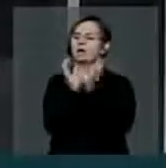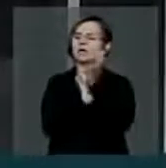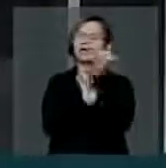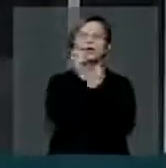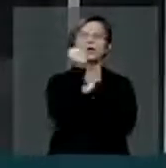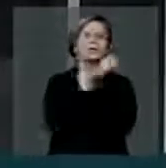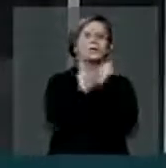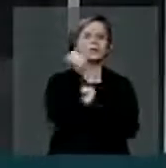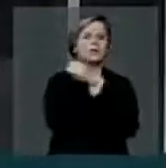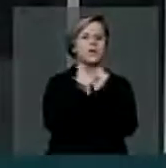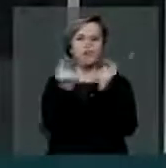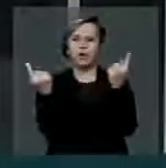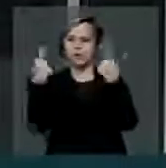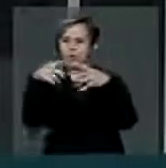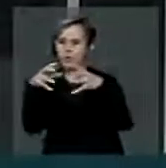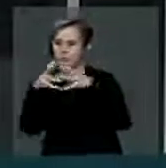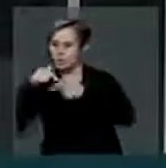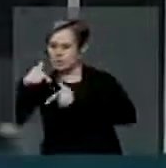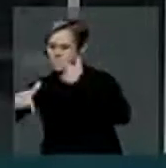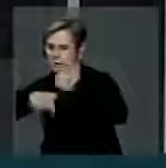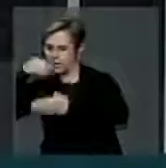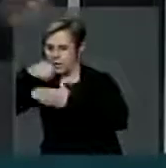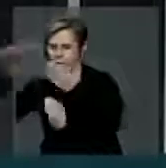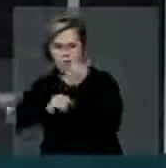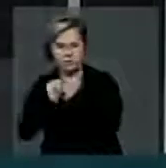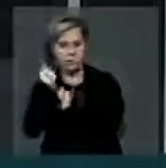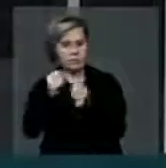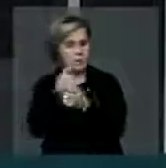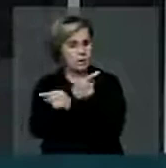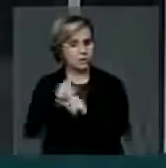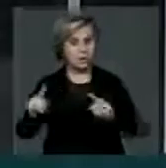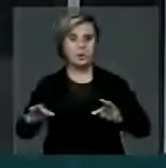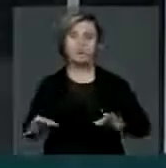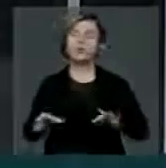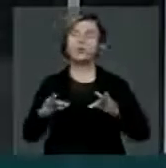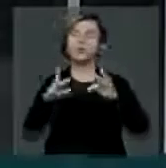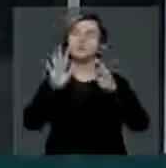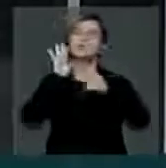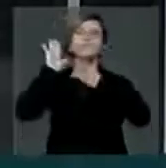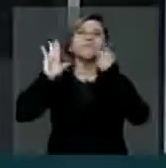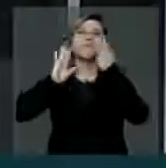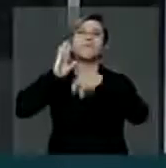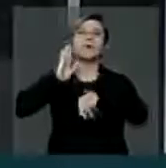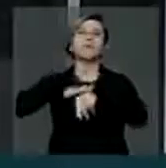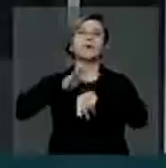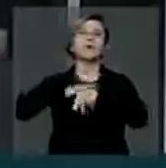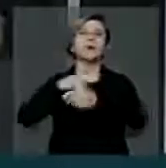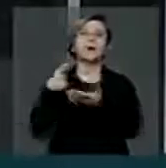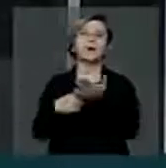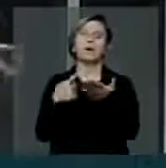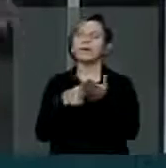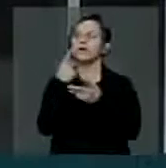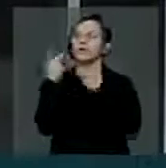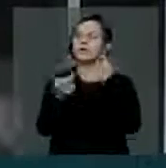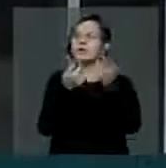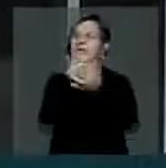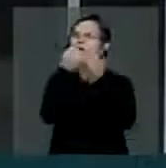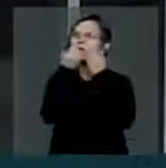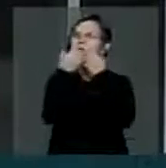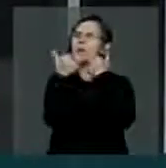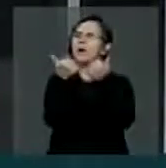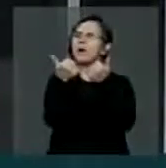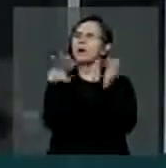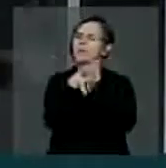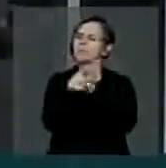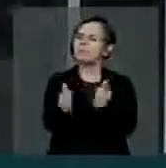contra os operários. Todos, na campanha eleitoral, só falam em coisa boa para o pobre.